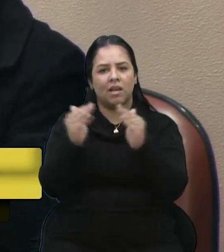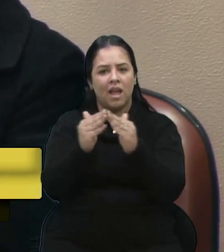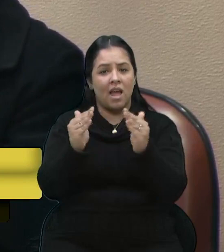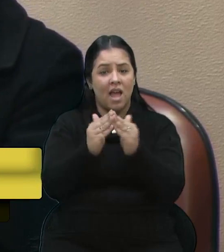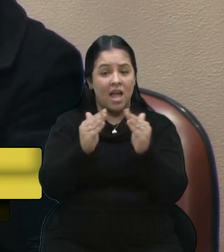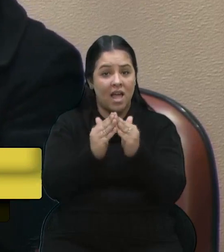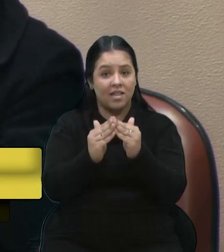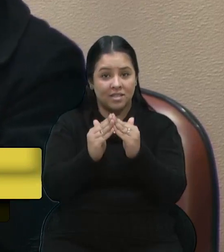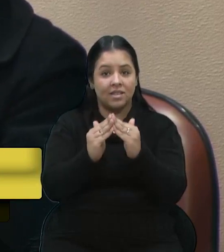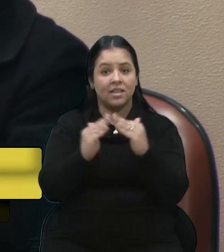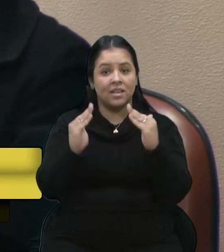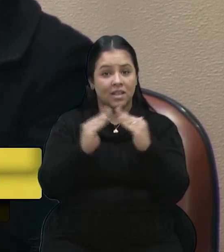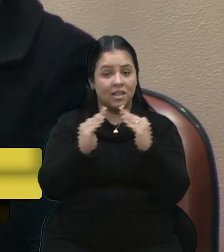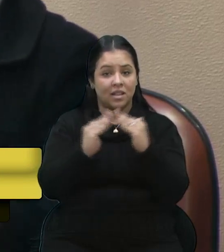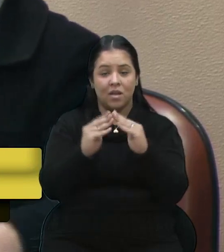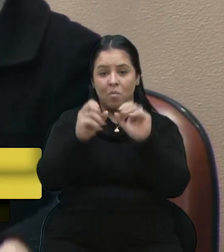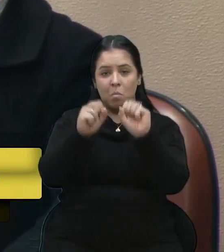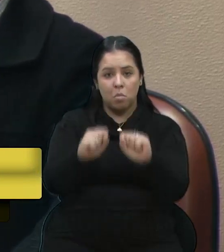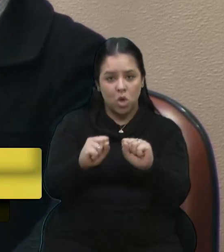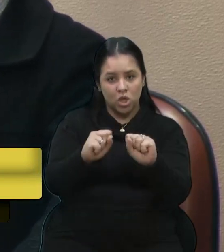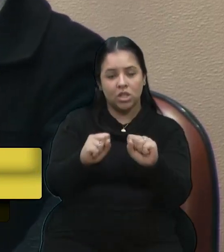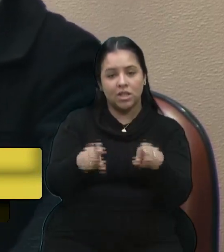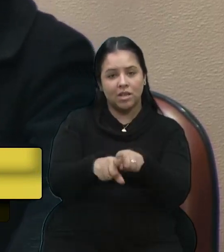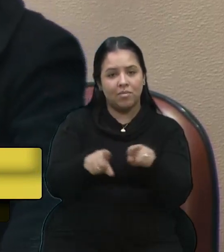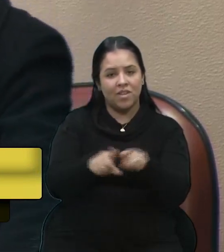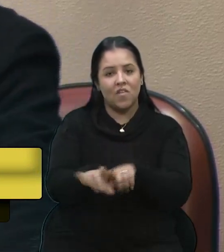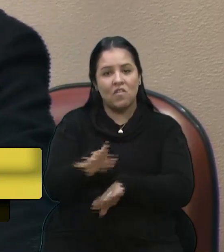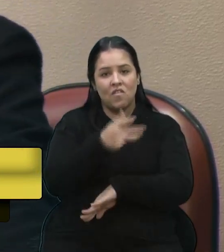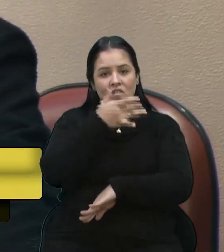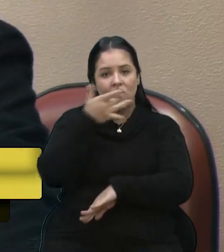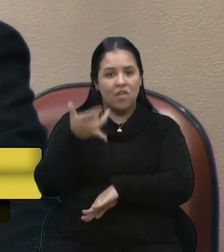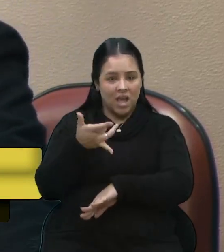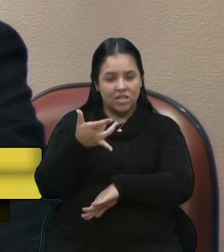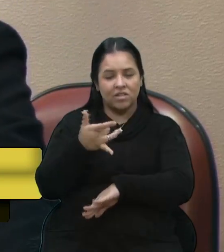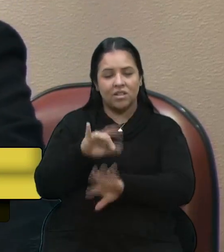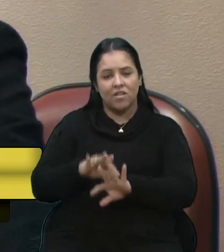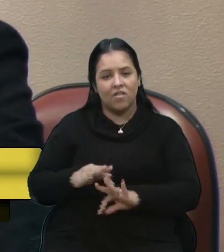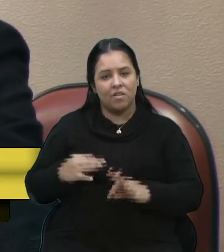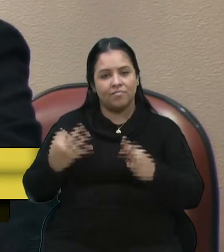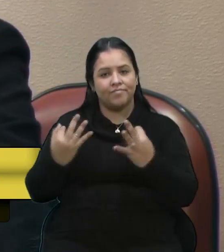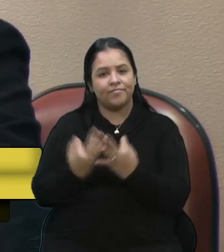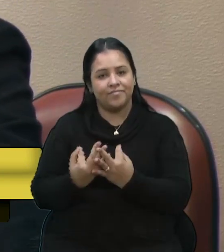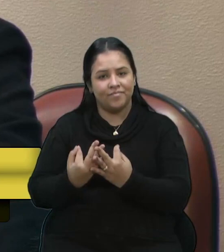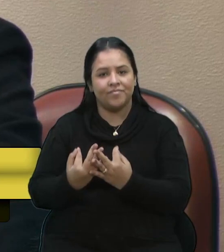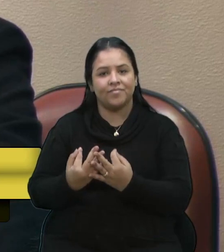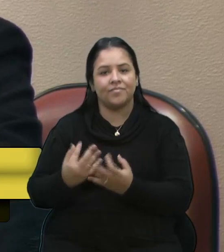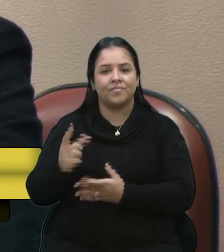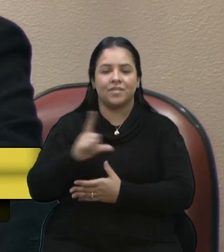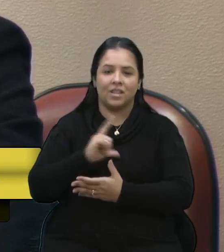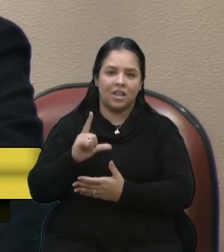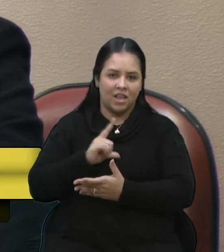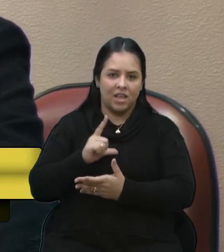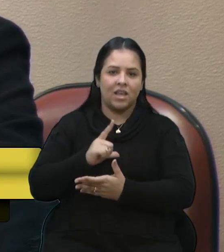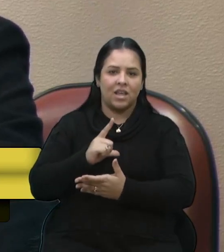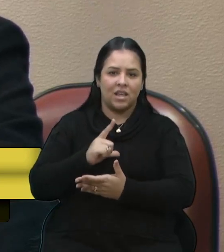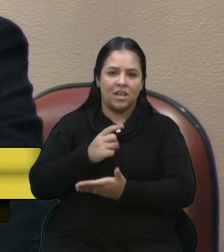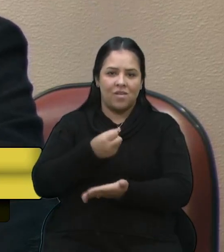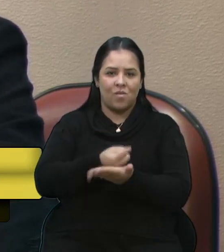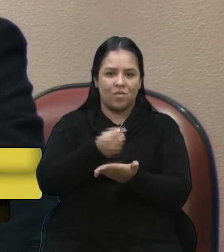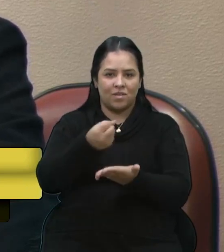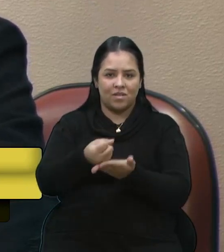poder facilitar, então, as famílias que estão inscritas para adquirir, então,